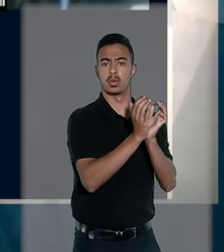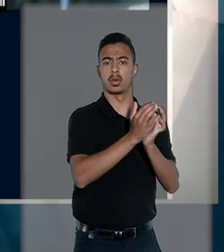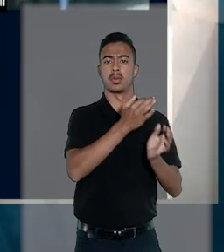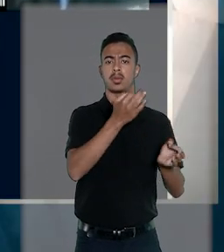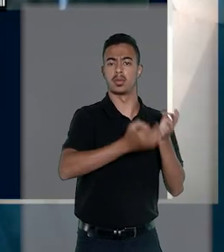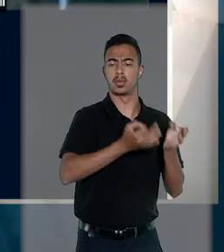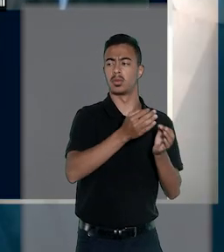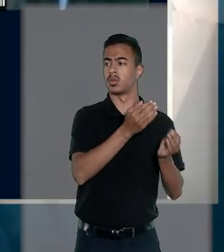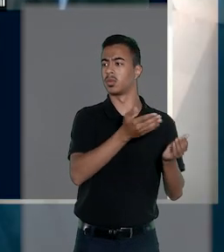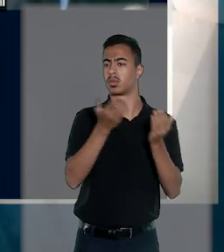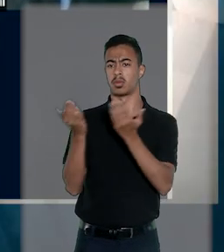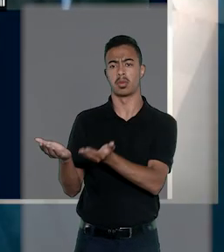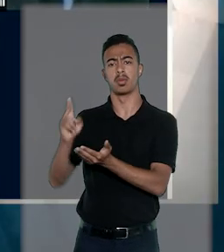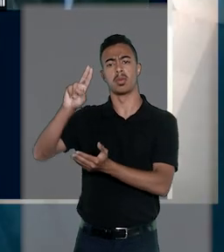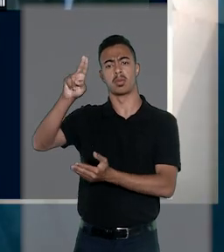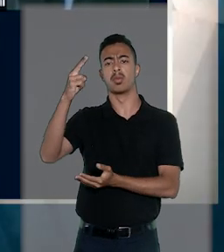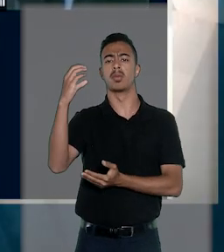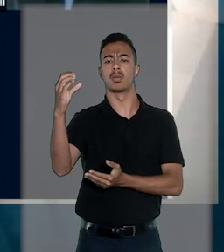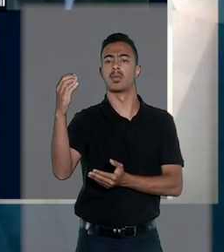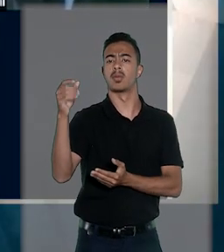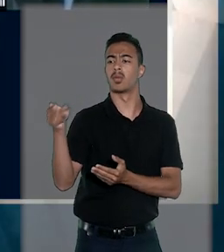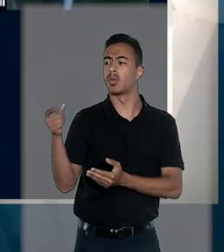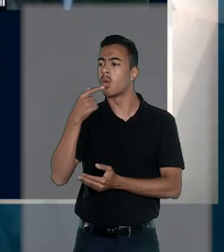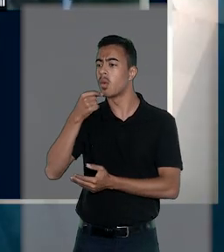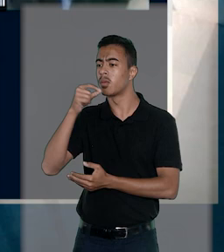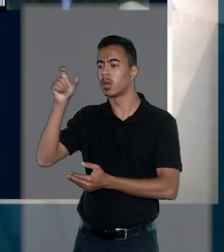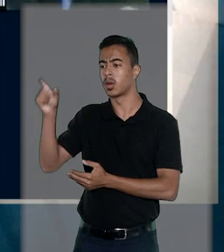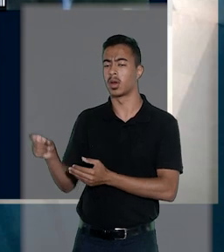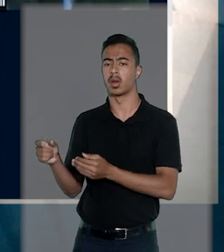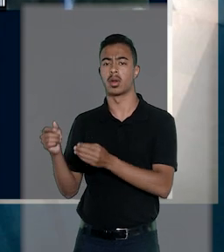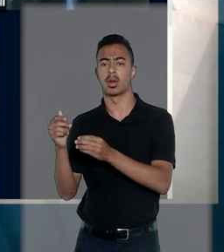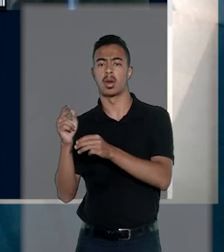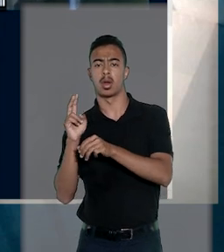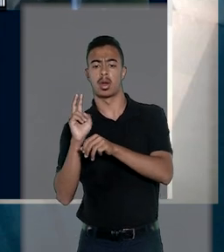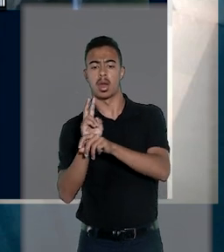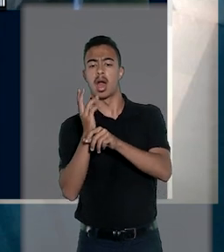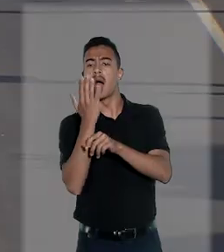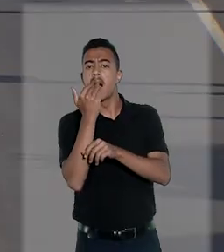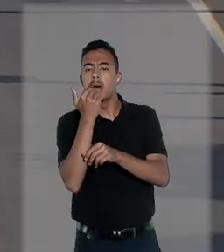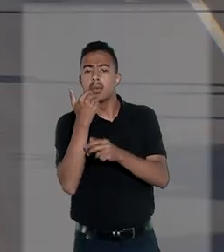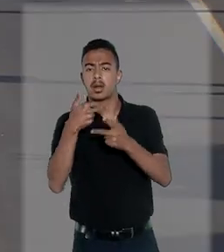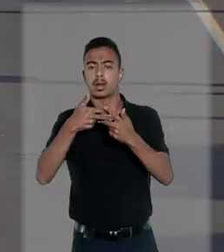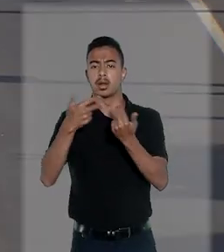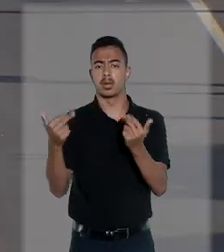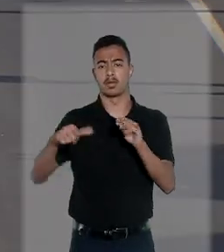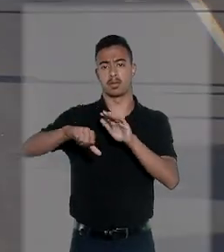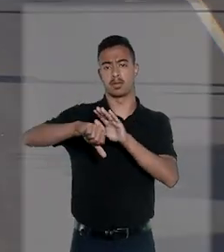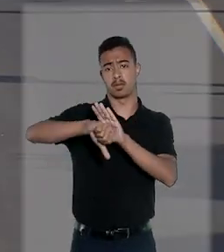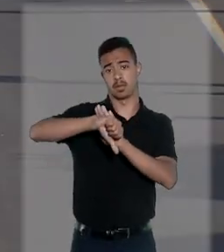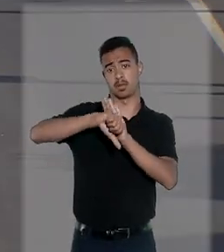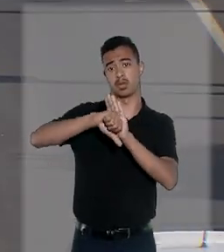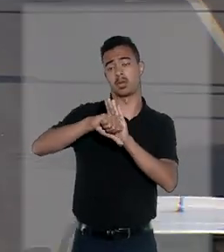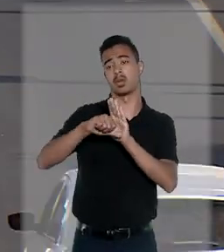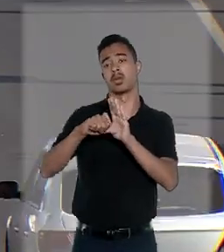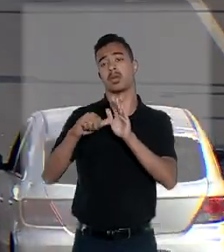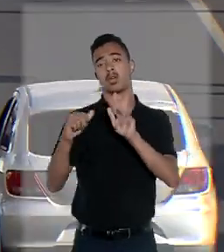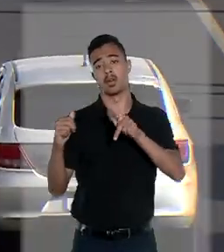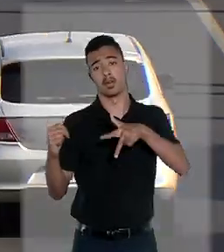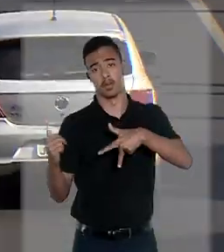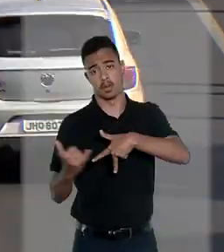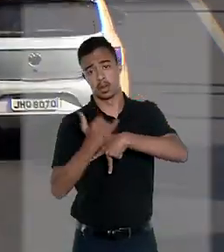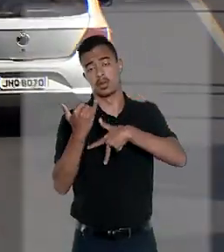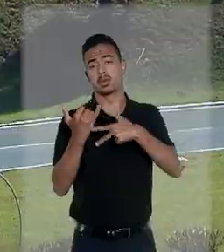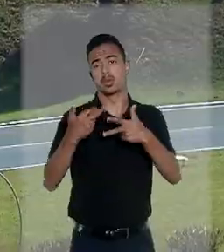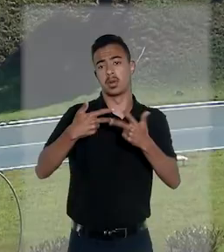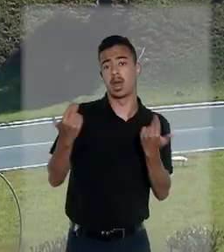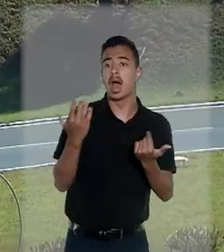concedeu habeas corpus para um homem condenado a prestar alimentos de forma provisória aos pais de vítima de homicídio por acidente de